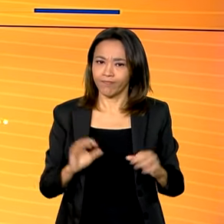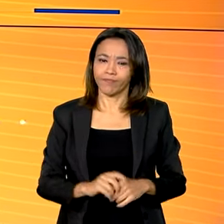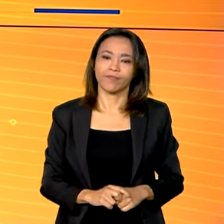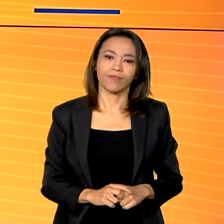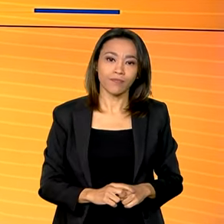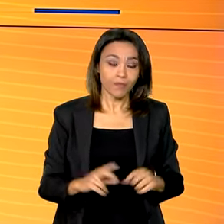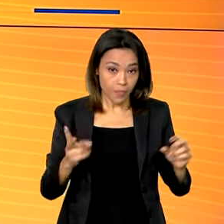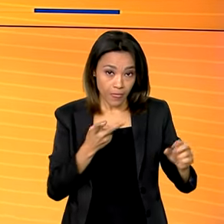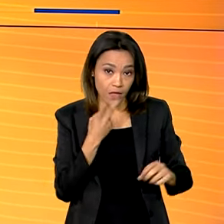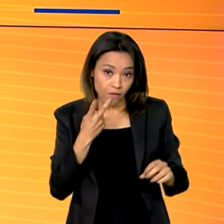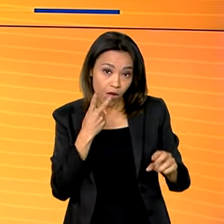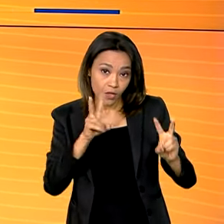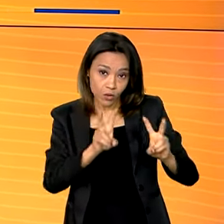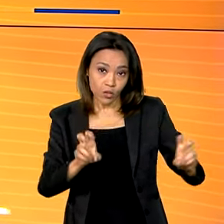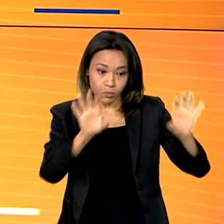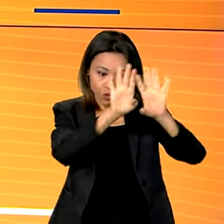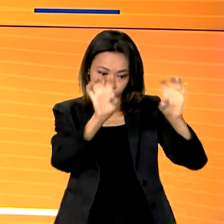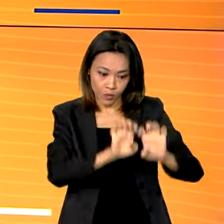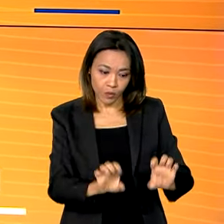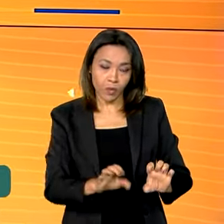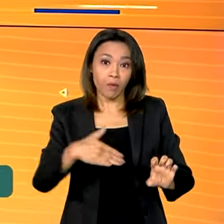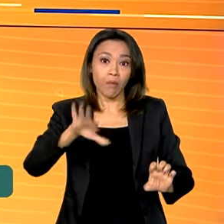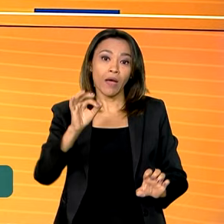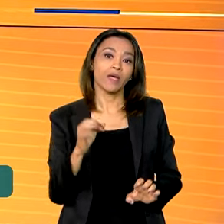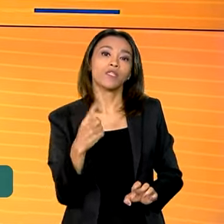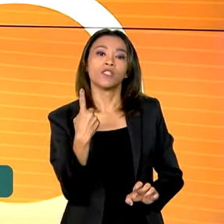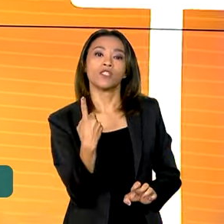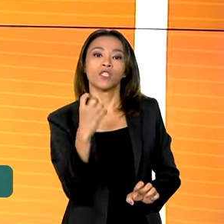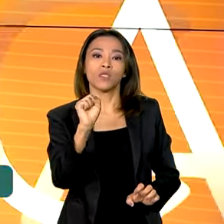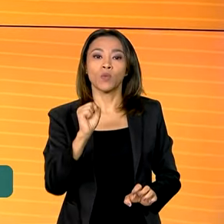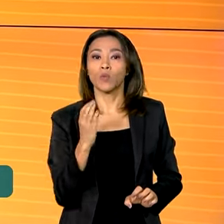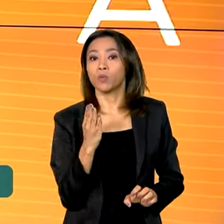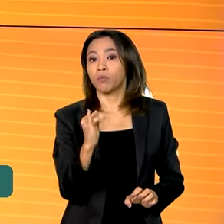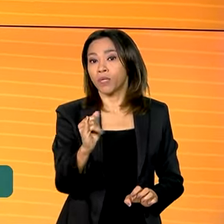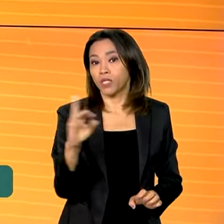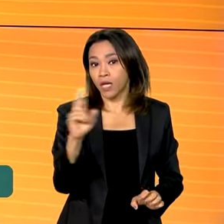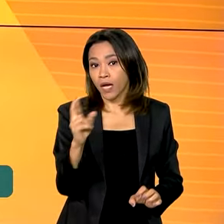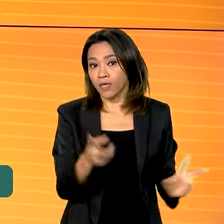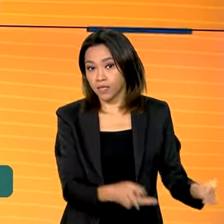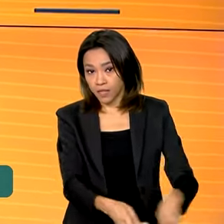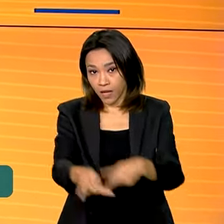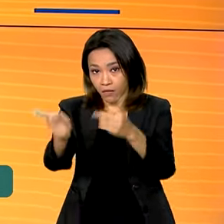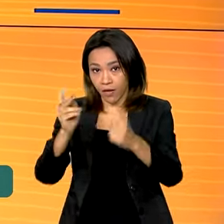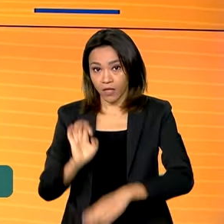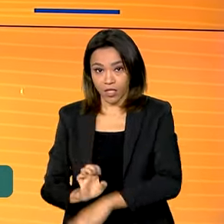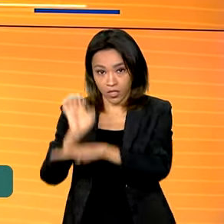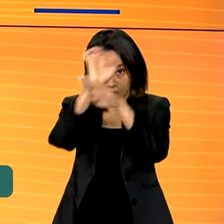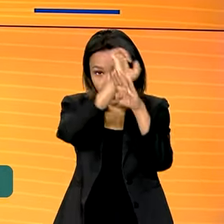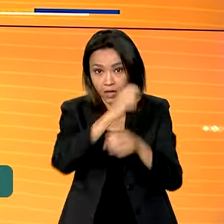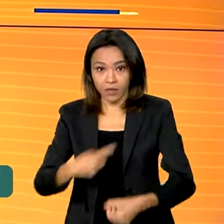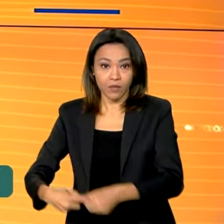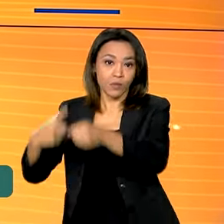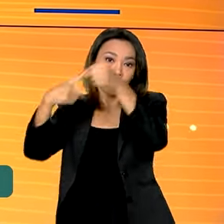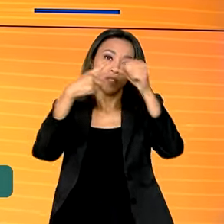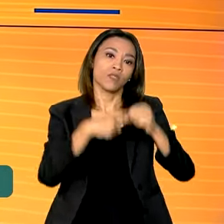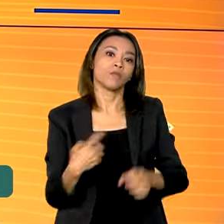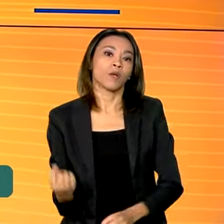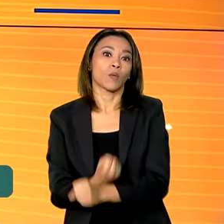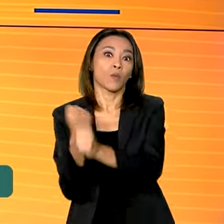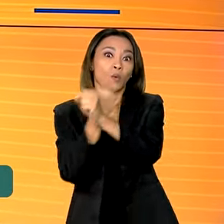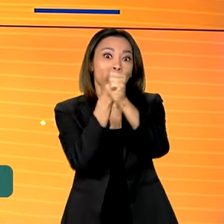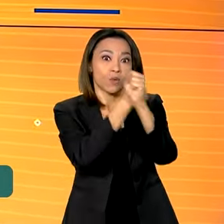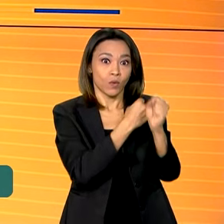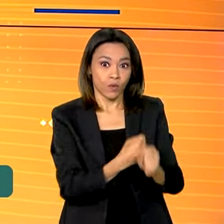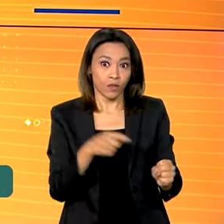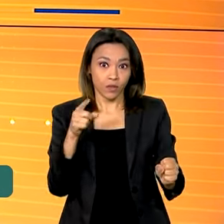em infraestrutura, mais de 18 bilhões de reais vão ser destinados a estados e municípios para obras de urbanização de favelas,